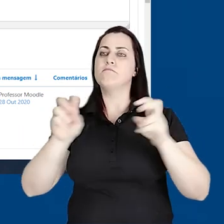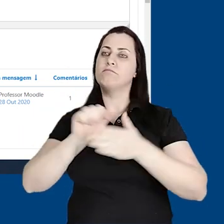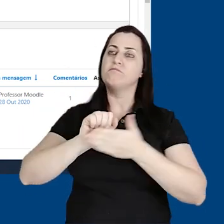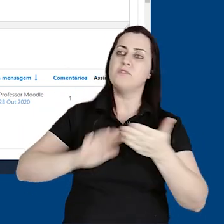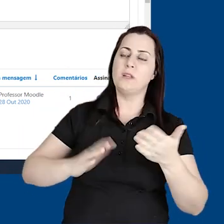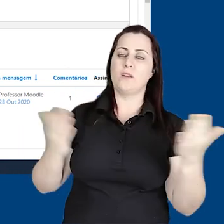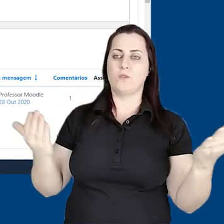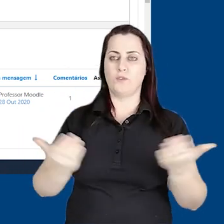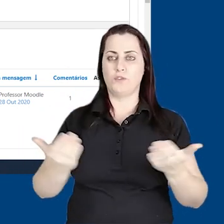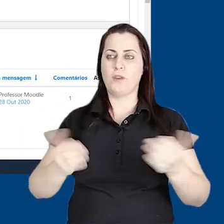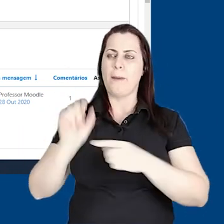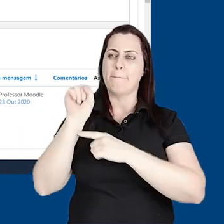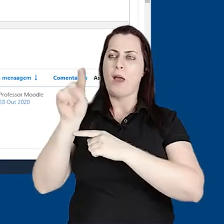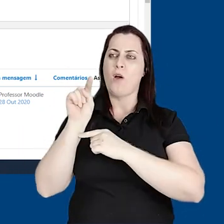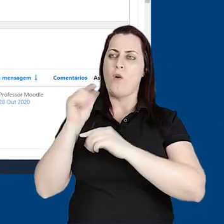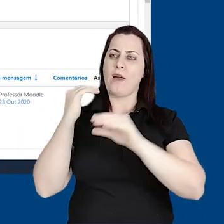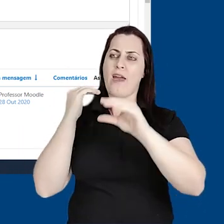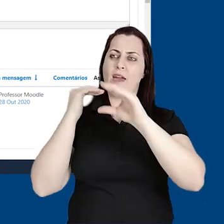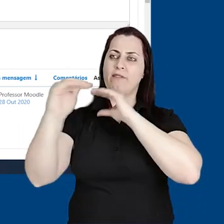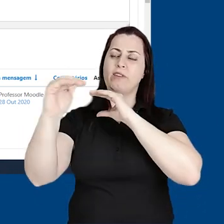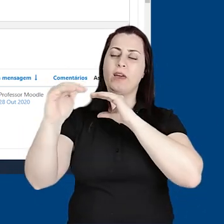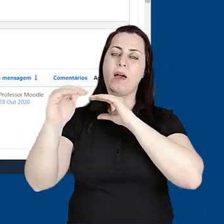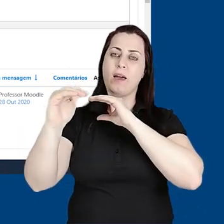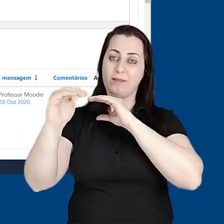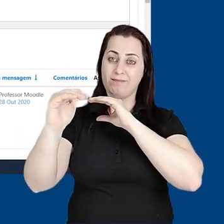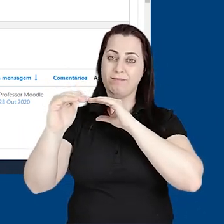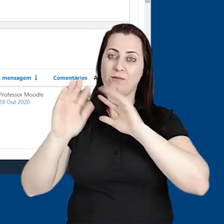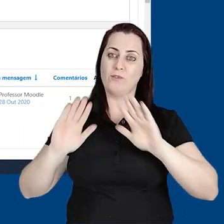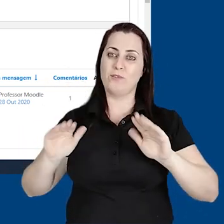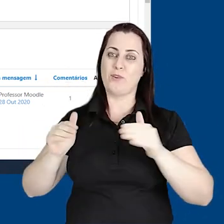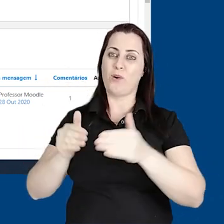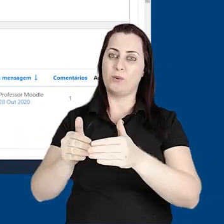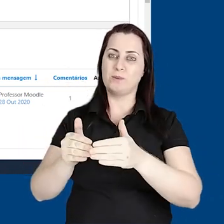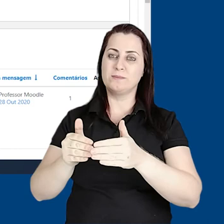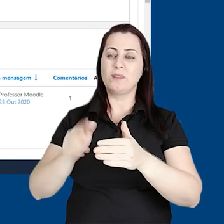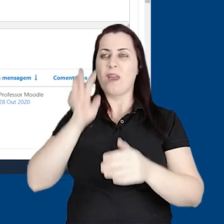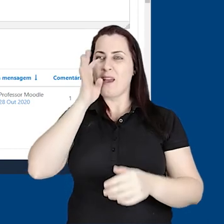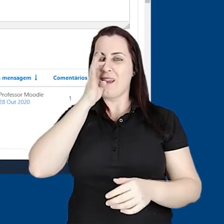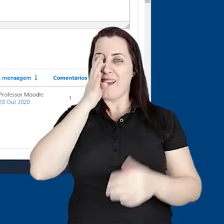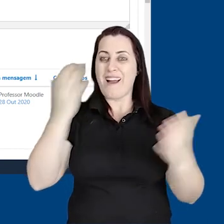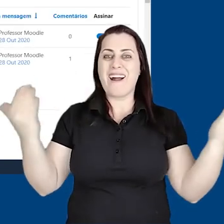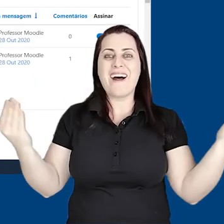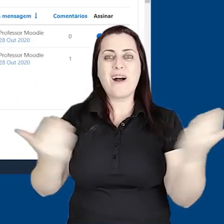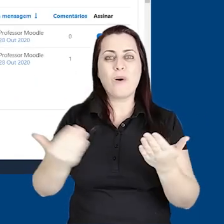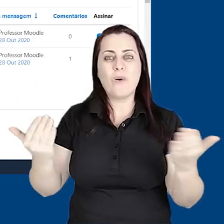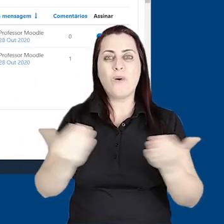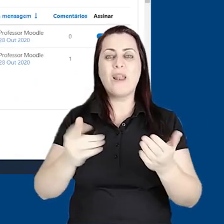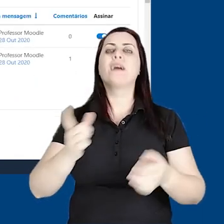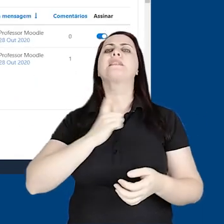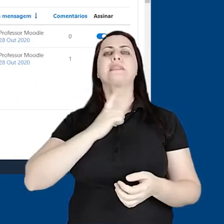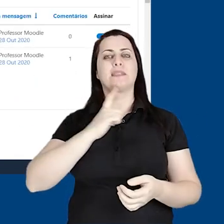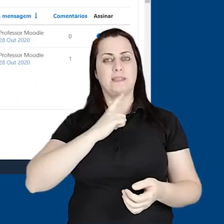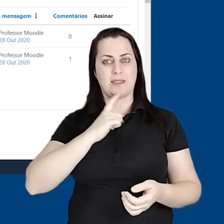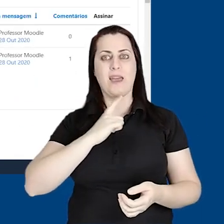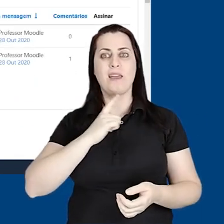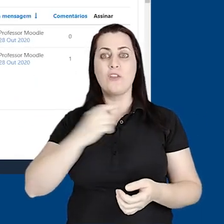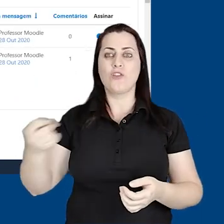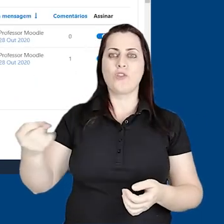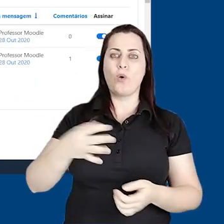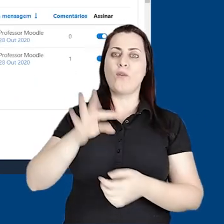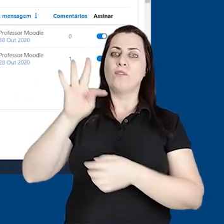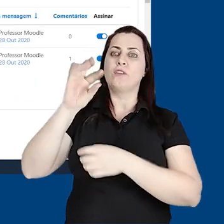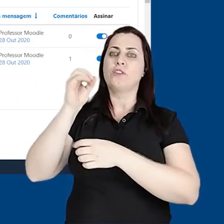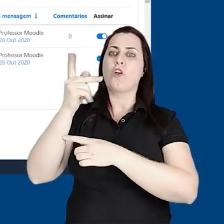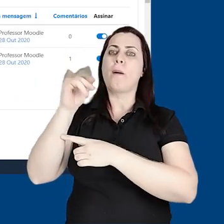Falem sobre o seu dia de hoje. Clicar em enviar mensagem. Fórum. Repare que